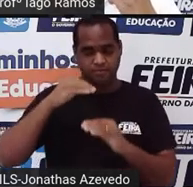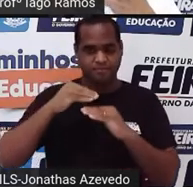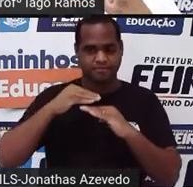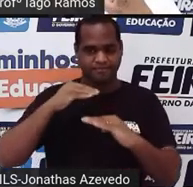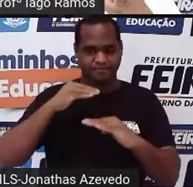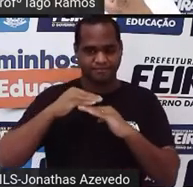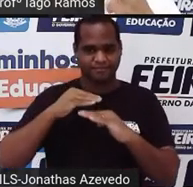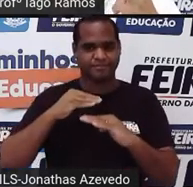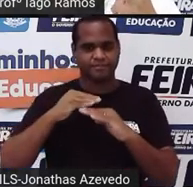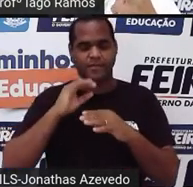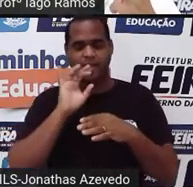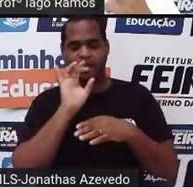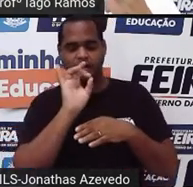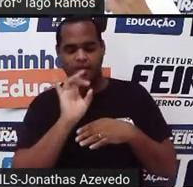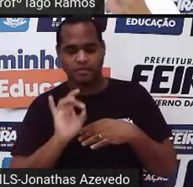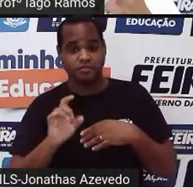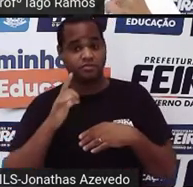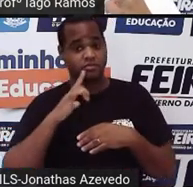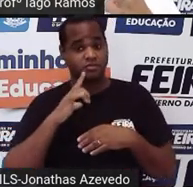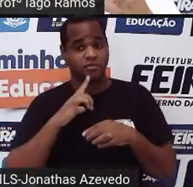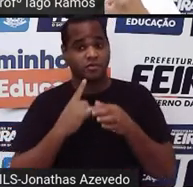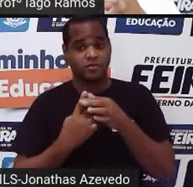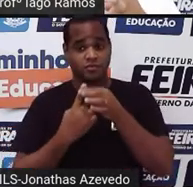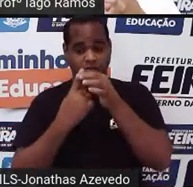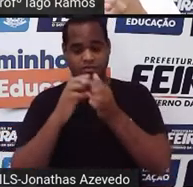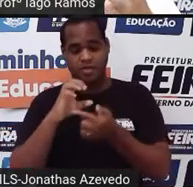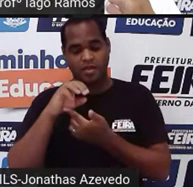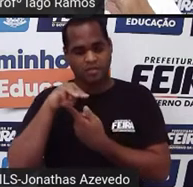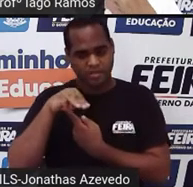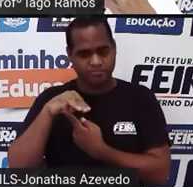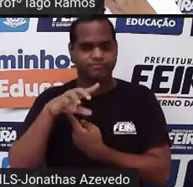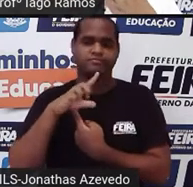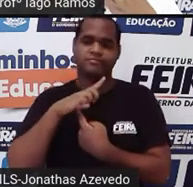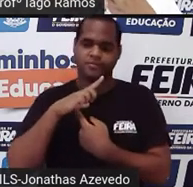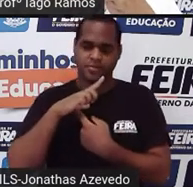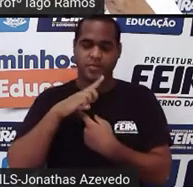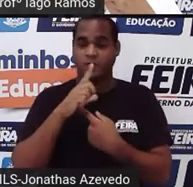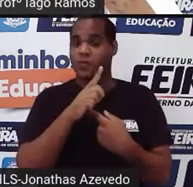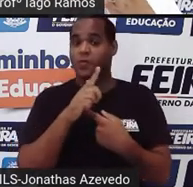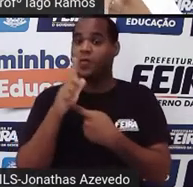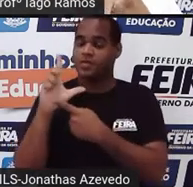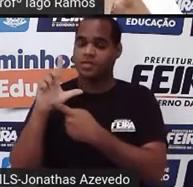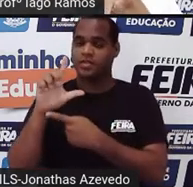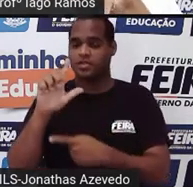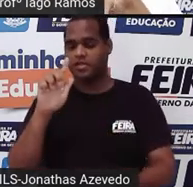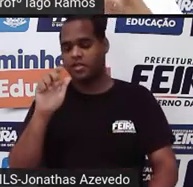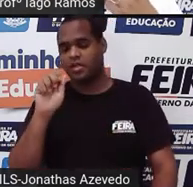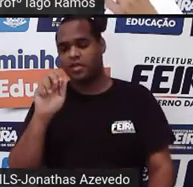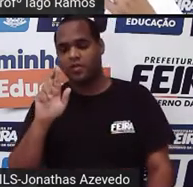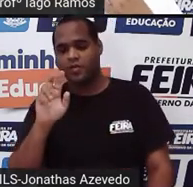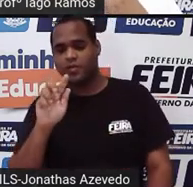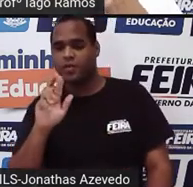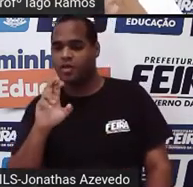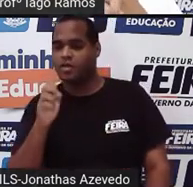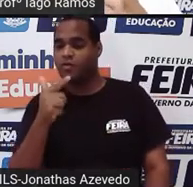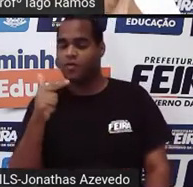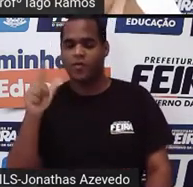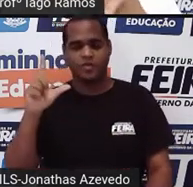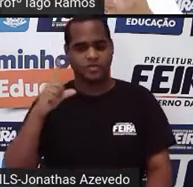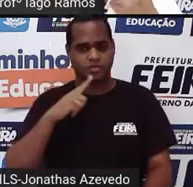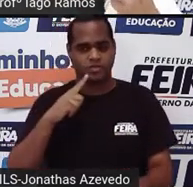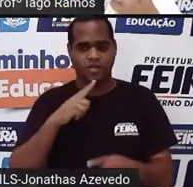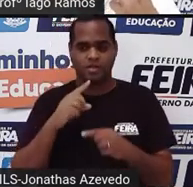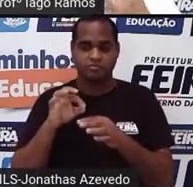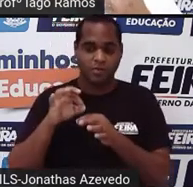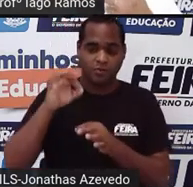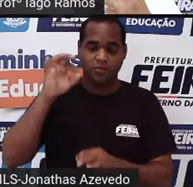comprimento vai ser uma unidade de centímetro, largura, outra unidade de centímetro, altura,